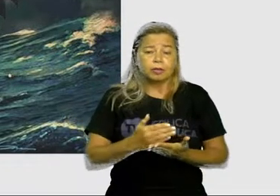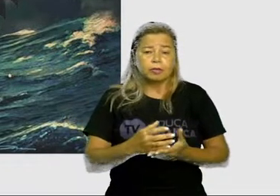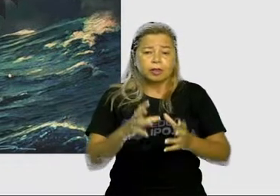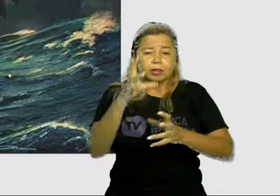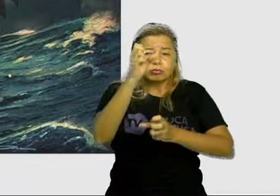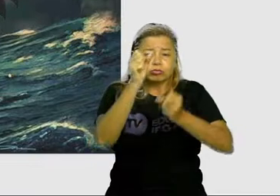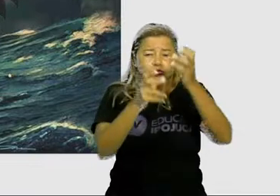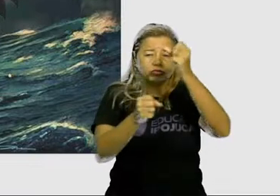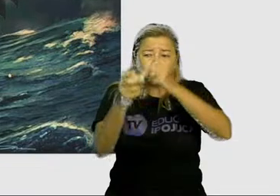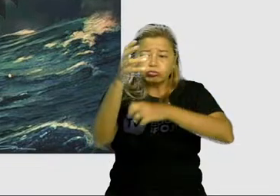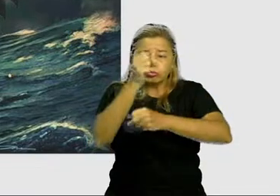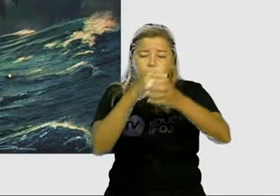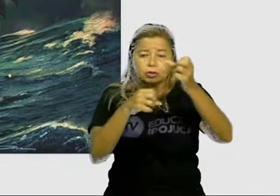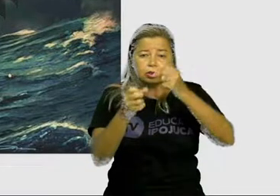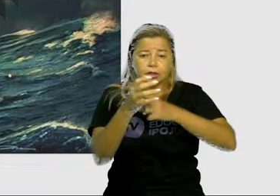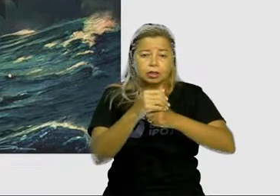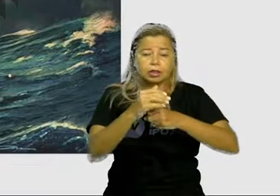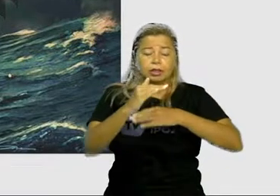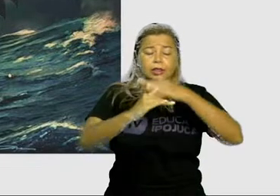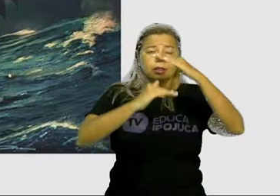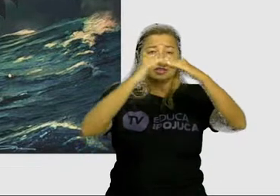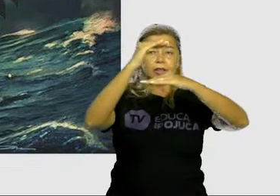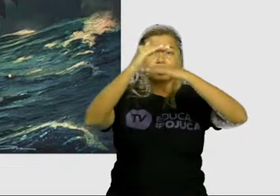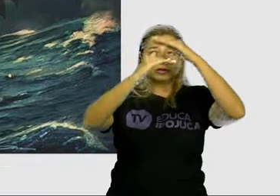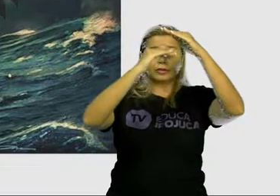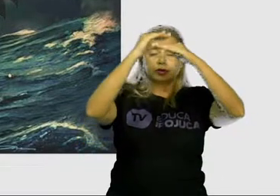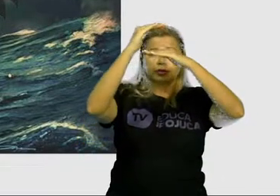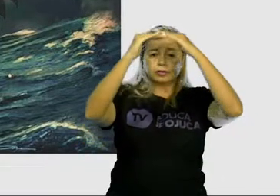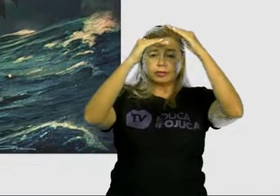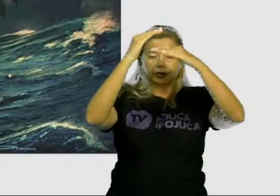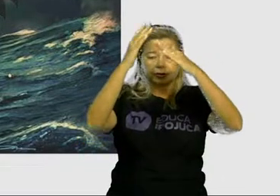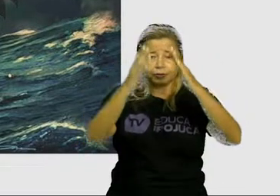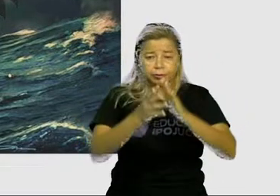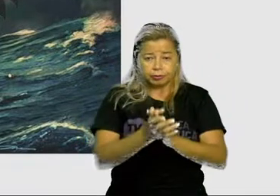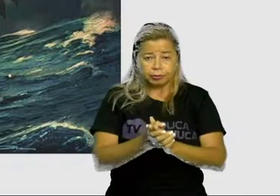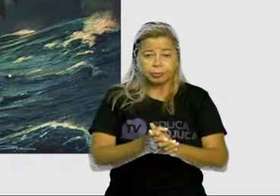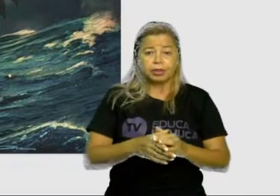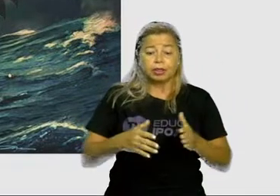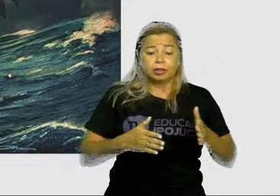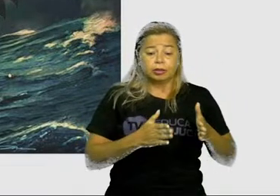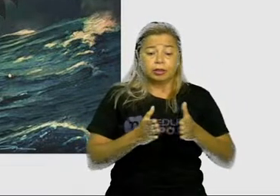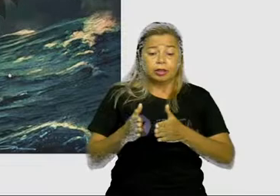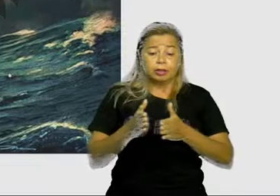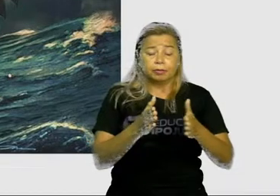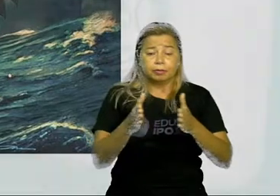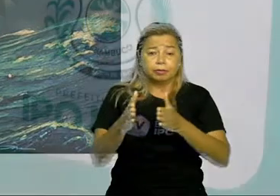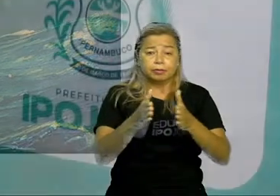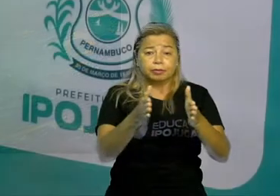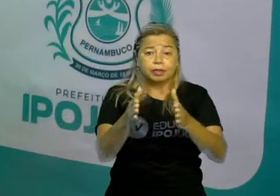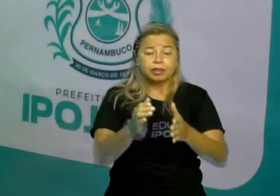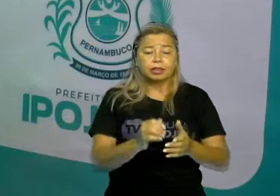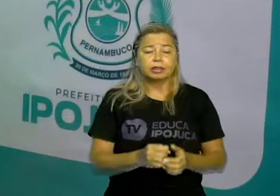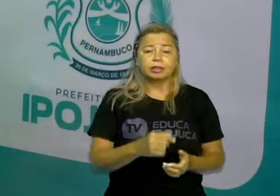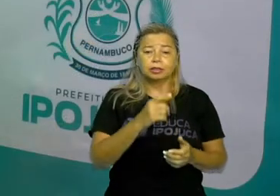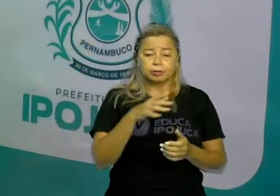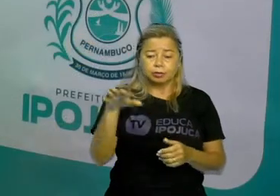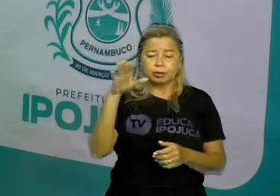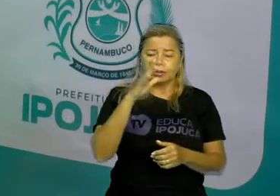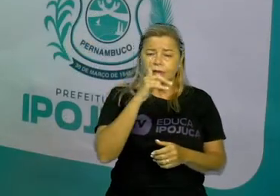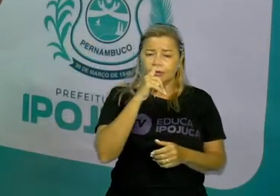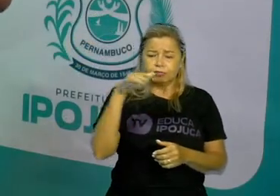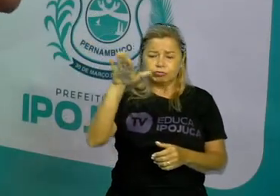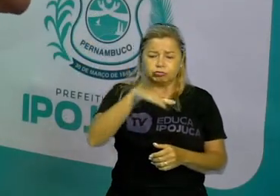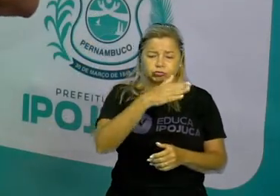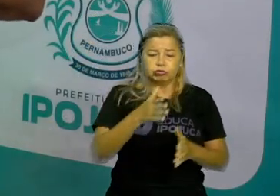pelo desenvolvimento da manufatura e pela expansão marítima. Essa fase, ela foi